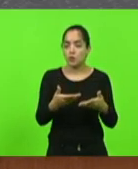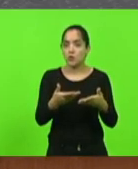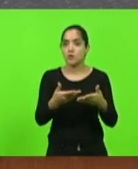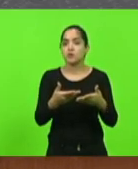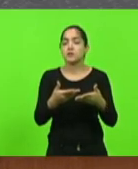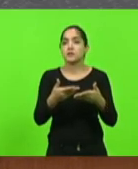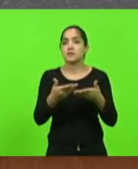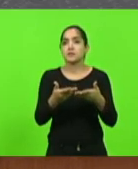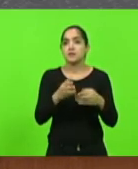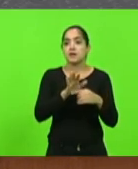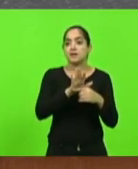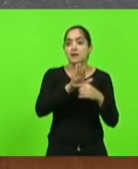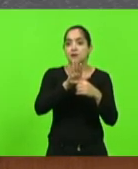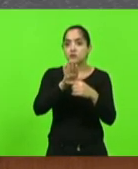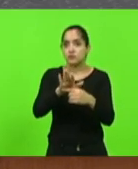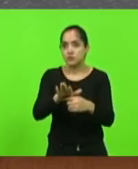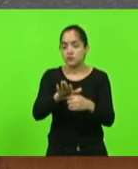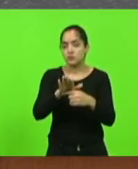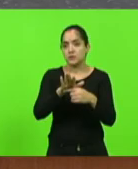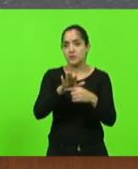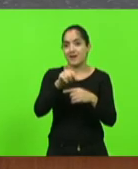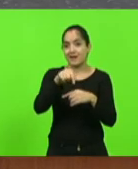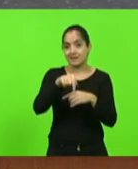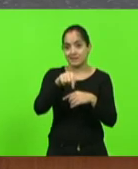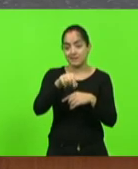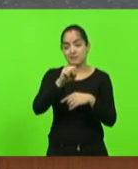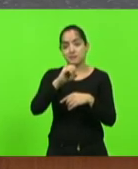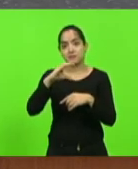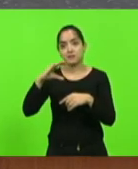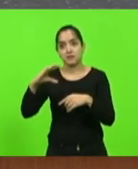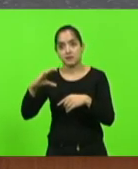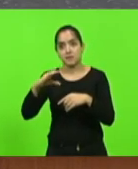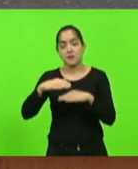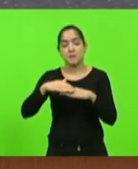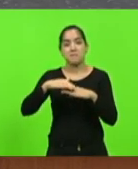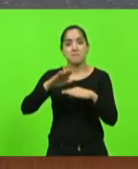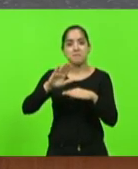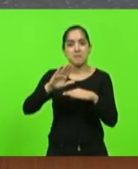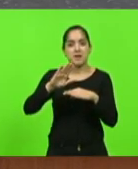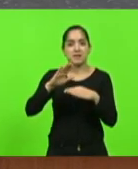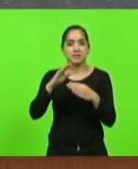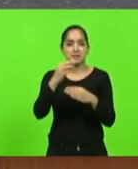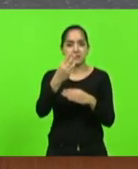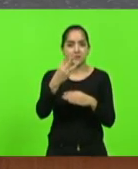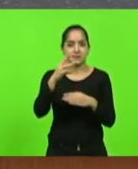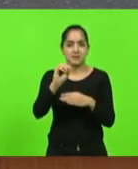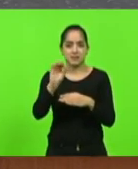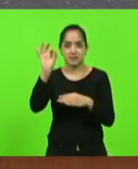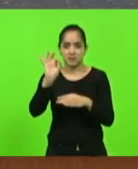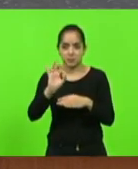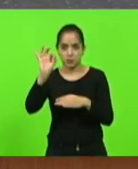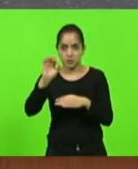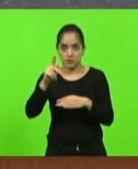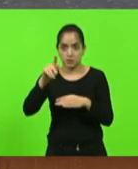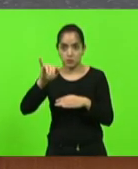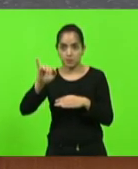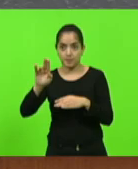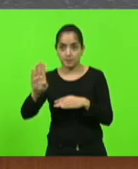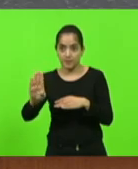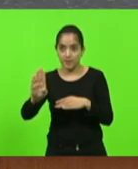que são em Santa Catarina responsáveis por mais de 30% do PIB vem